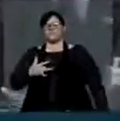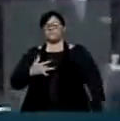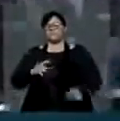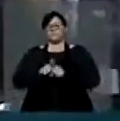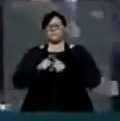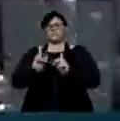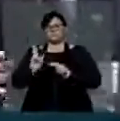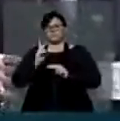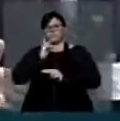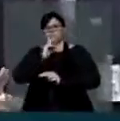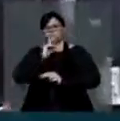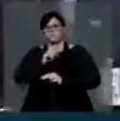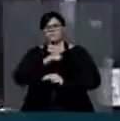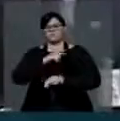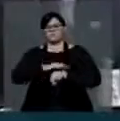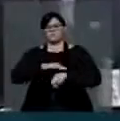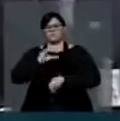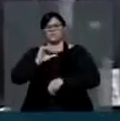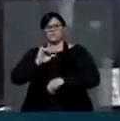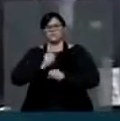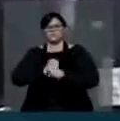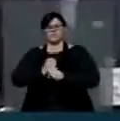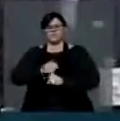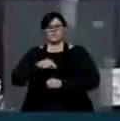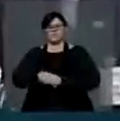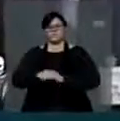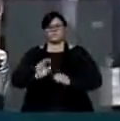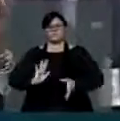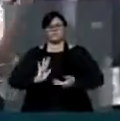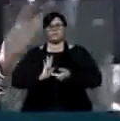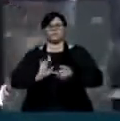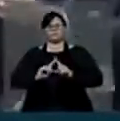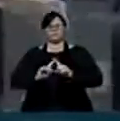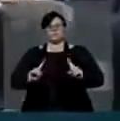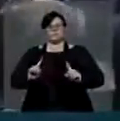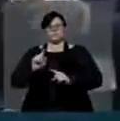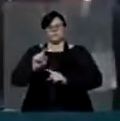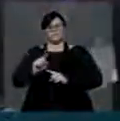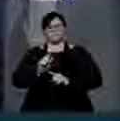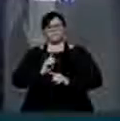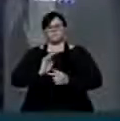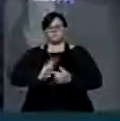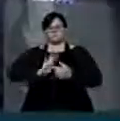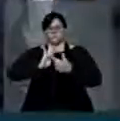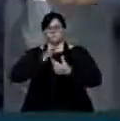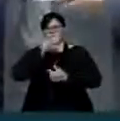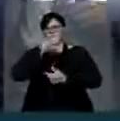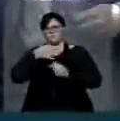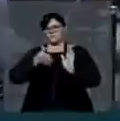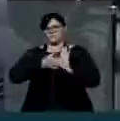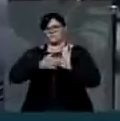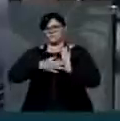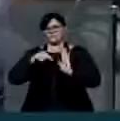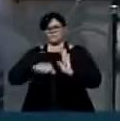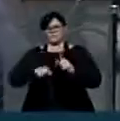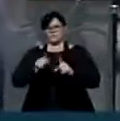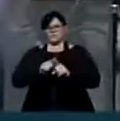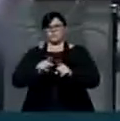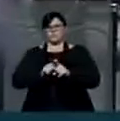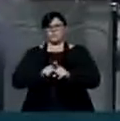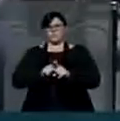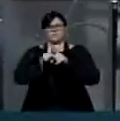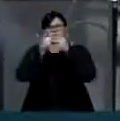Exª, há mais de nove anos aqui nesta casa. Mas como V. Exª traz aqui uma proposta e V. Exª se coloca à disposição também